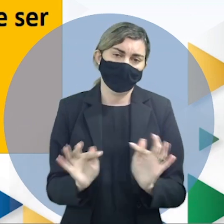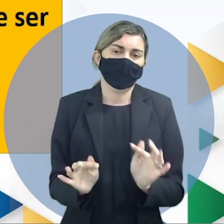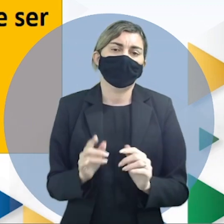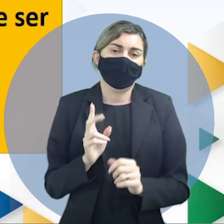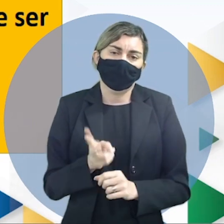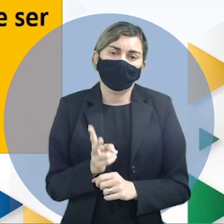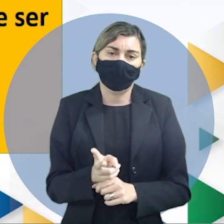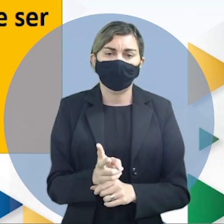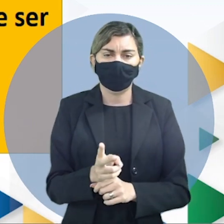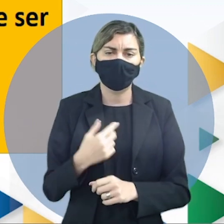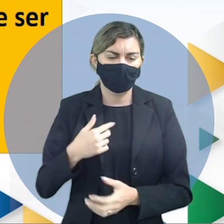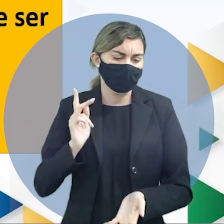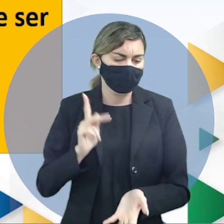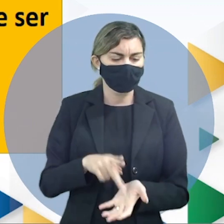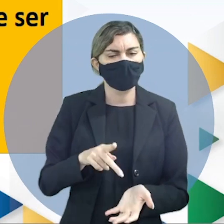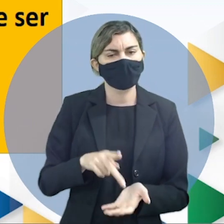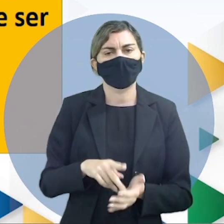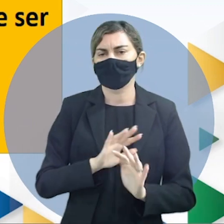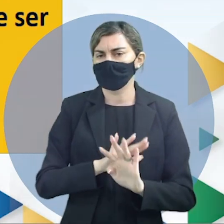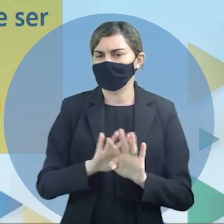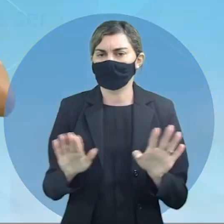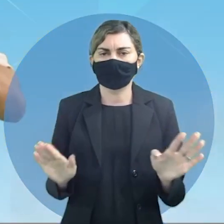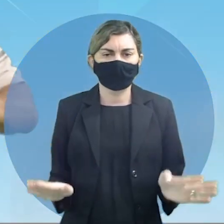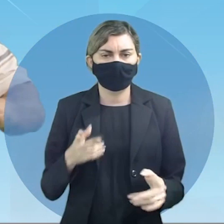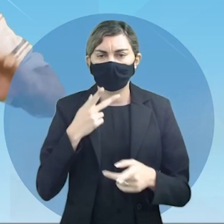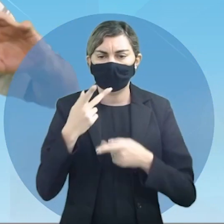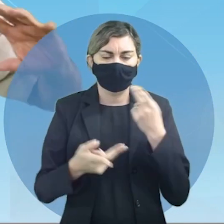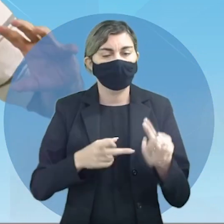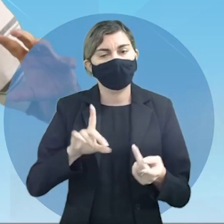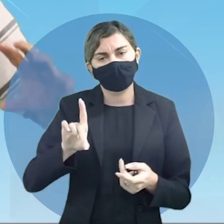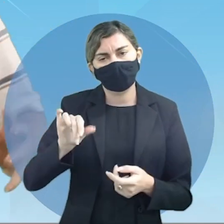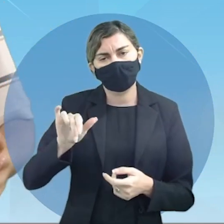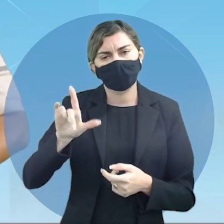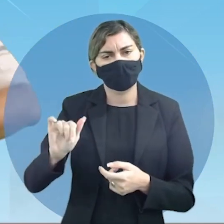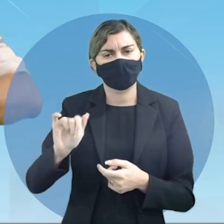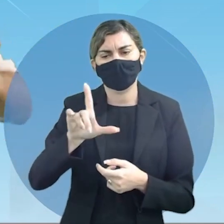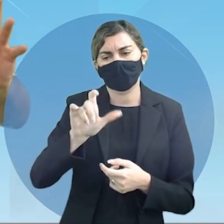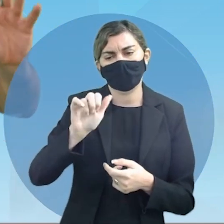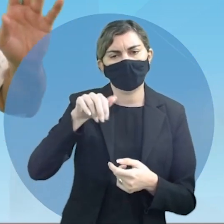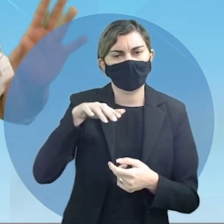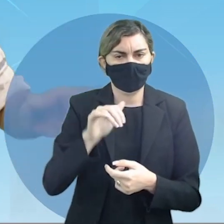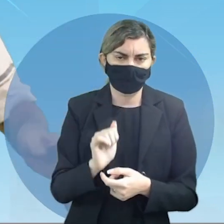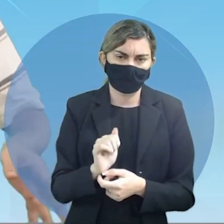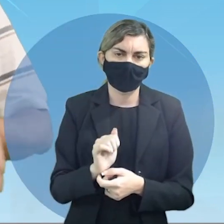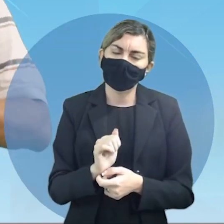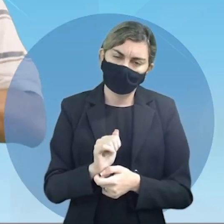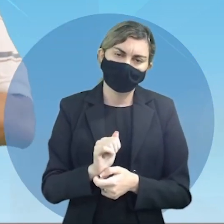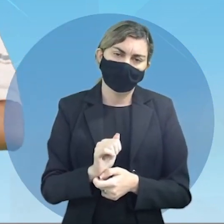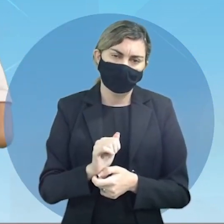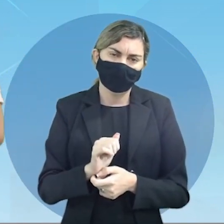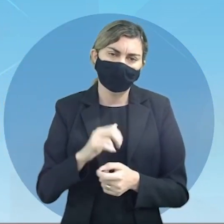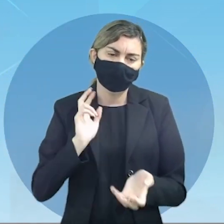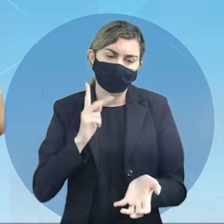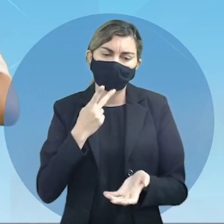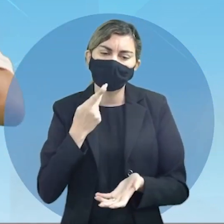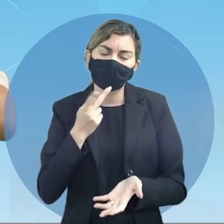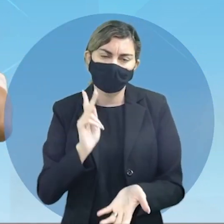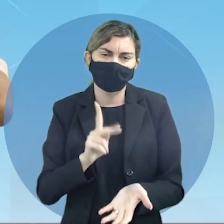mente, simplesmente, ser autêntico e verdadeiro Dalai Lama olha aí, ser autêntico e